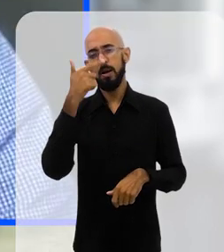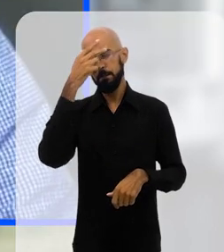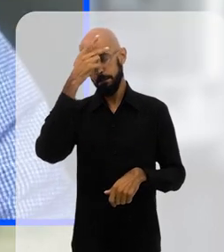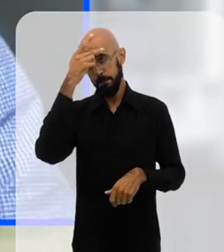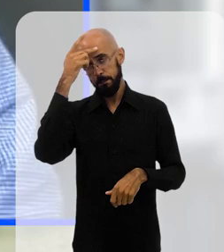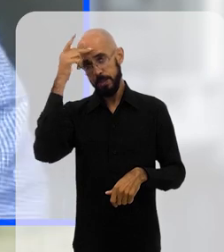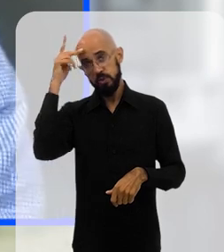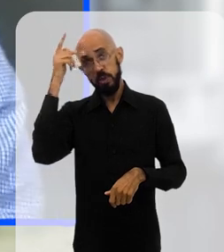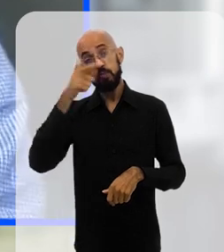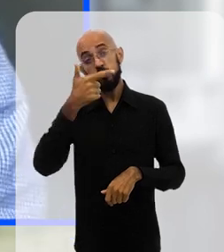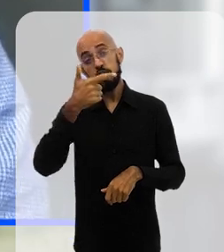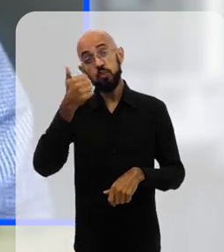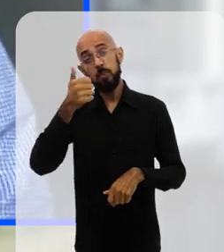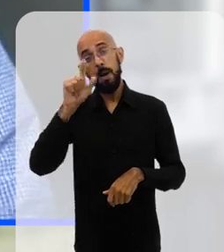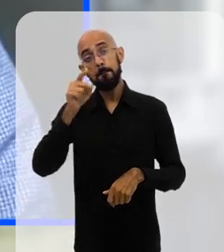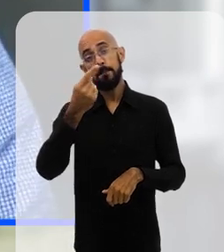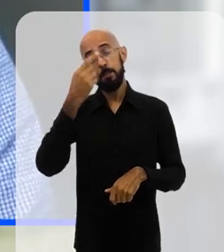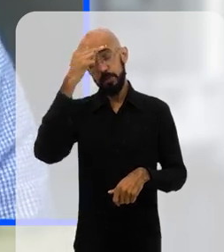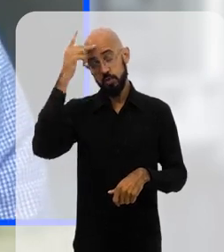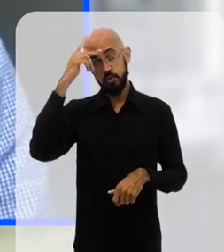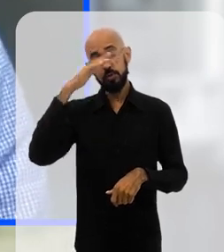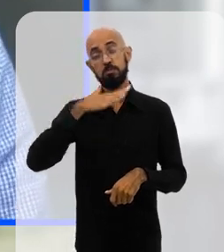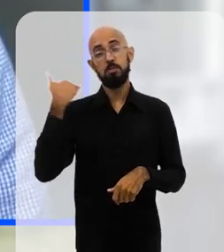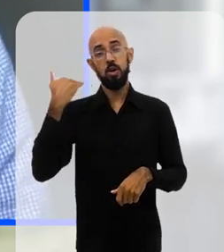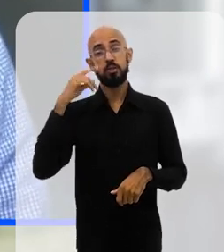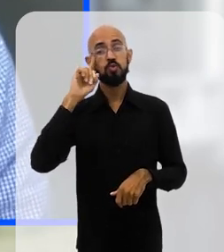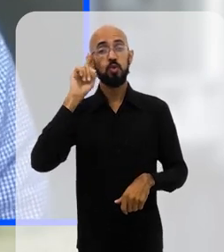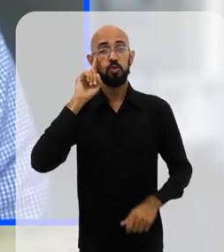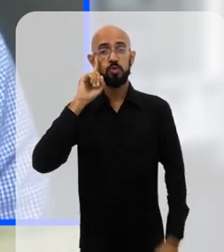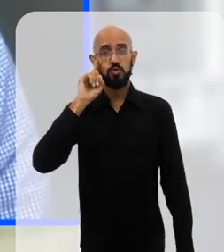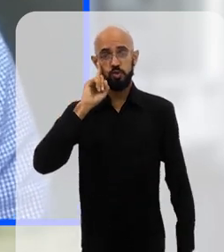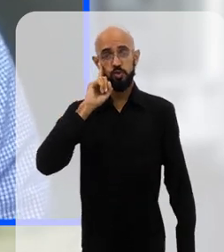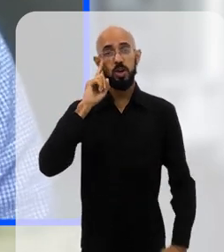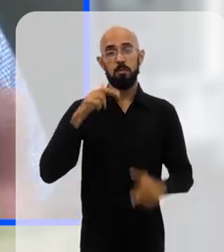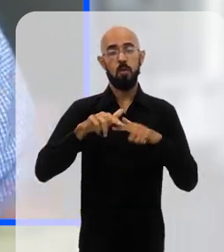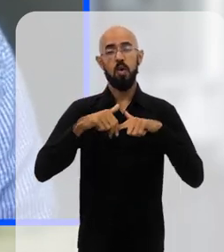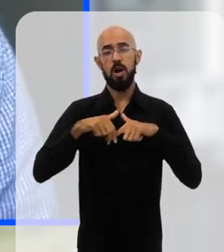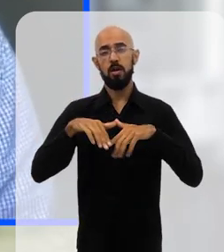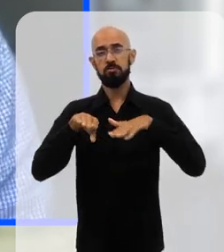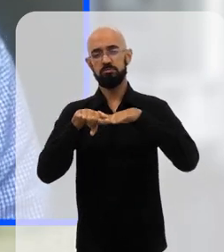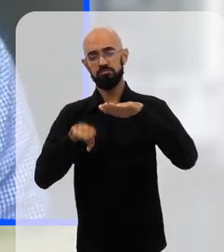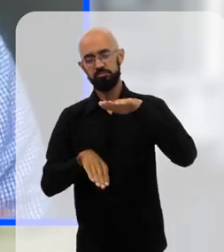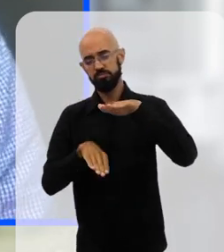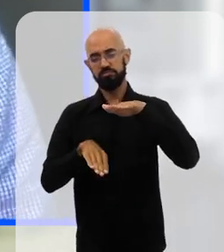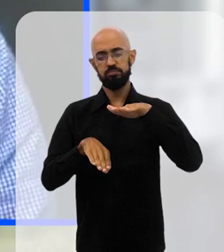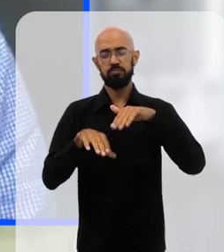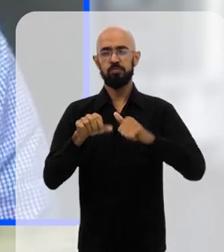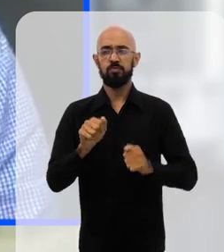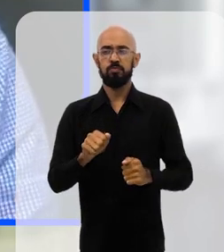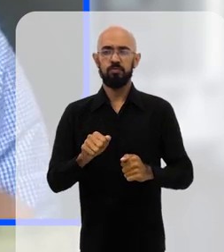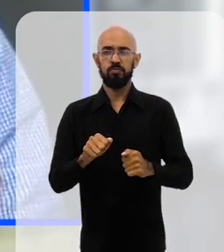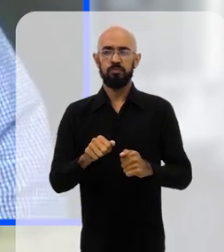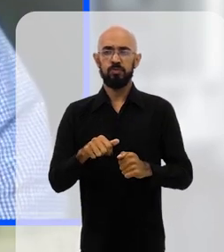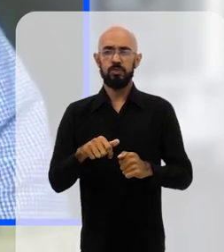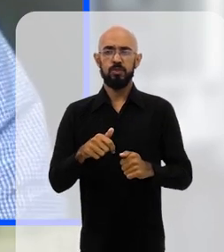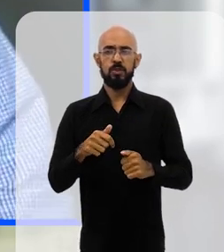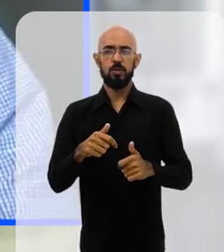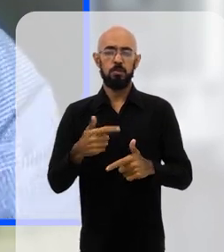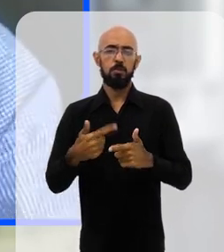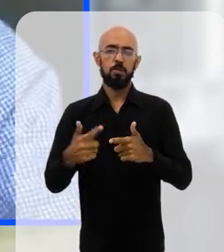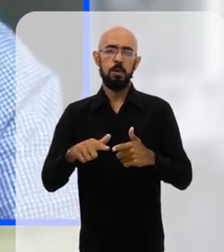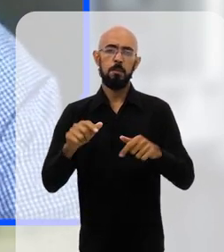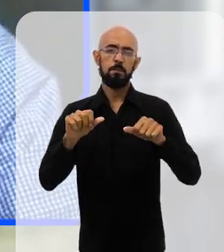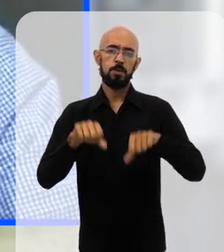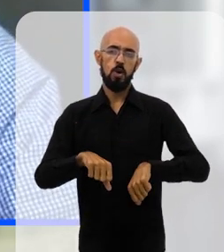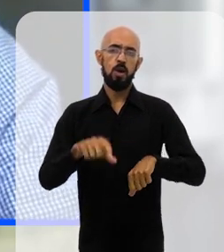mil pessoas mortas por dia pelos impactos da desigualdade. Uma parte dessa considerável se